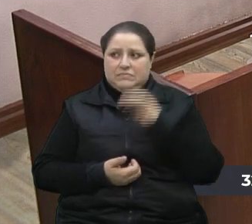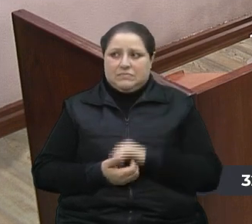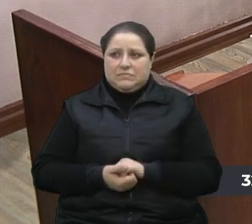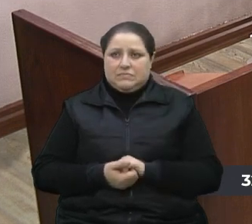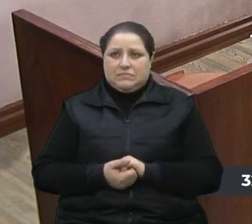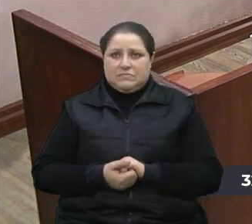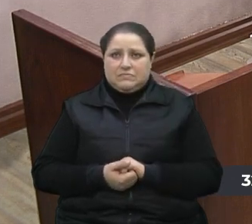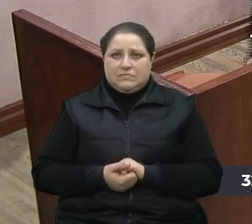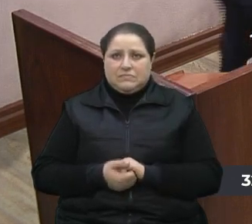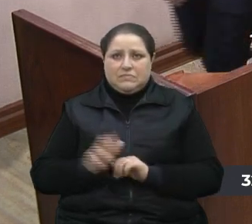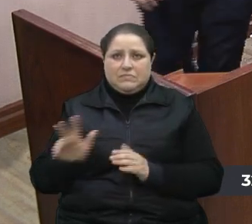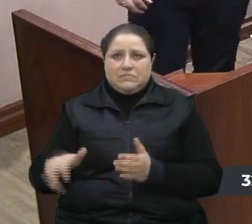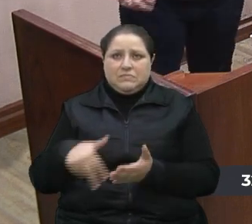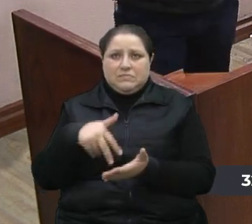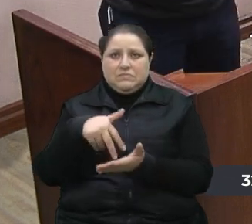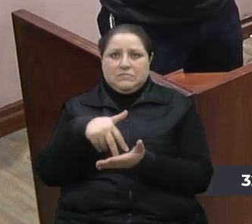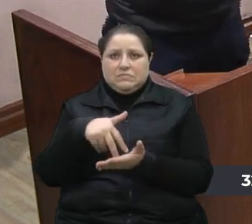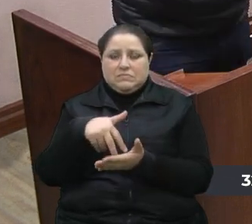Na tribuna.